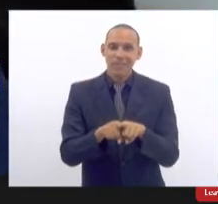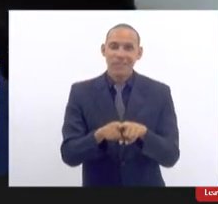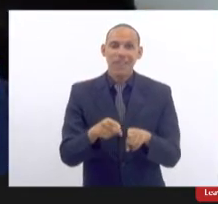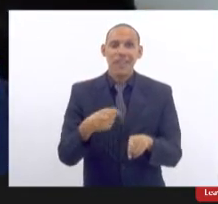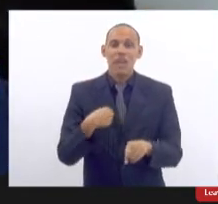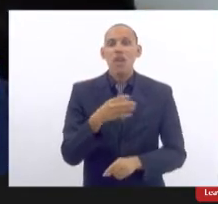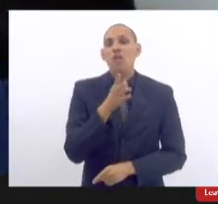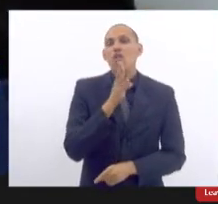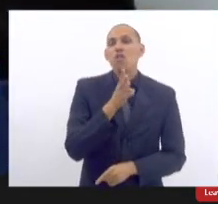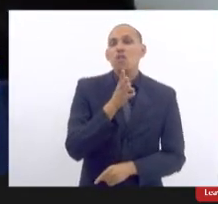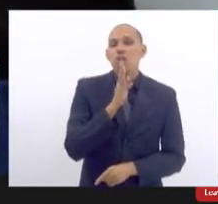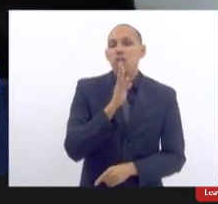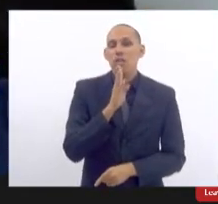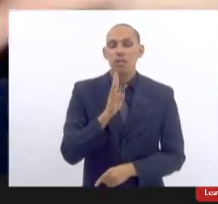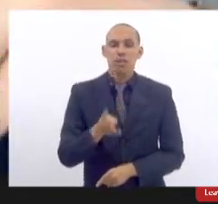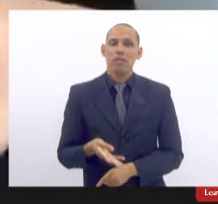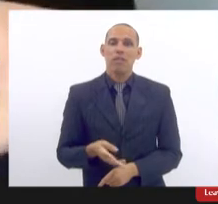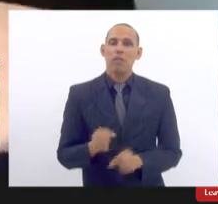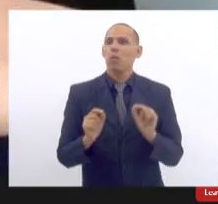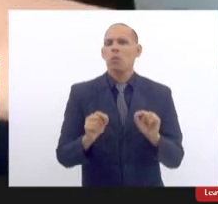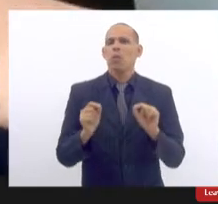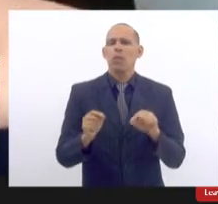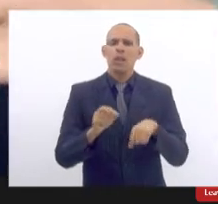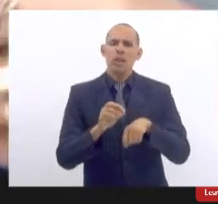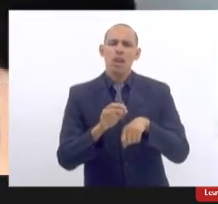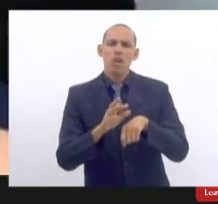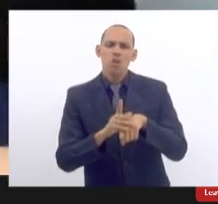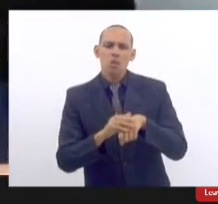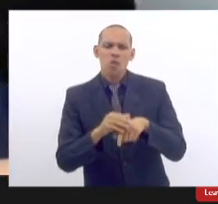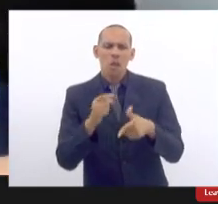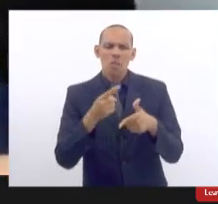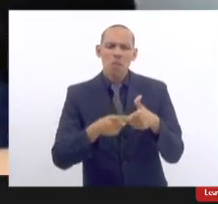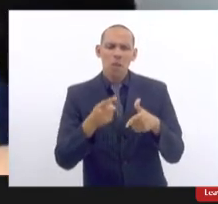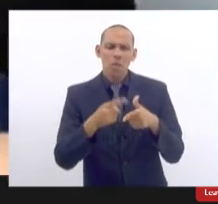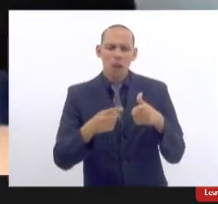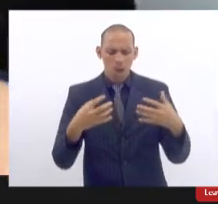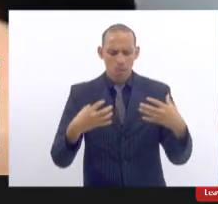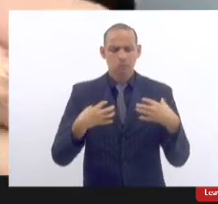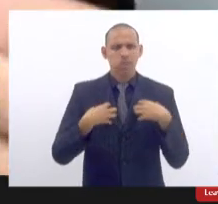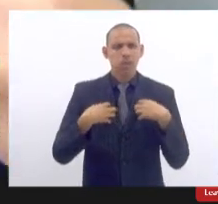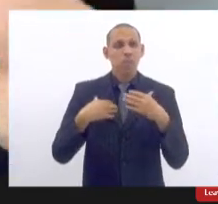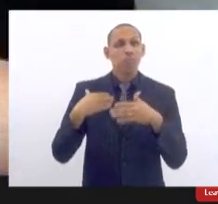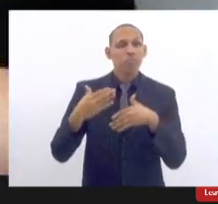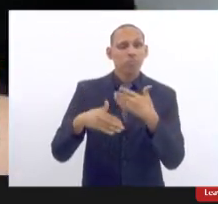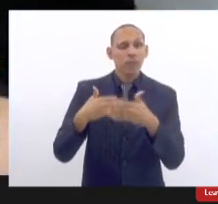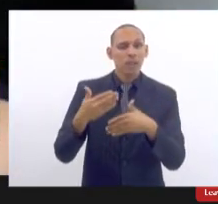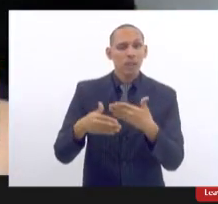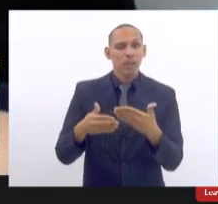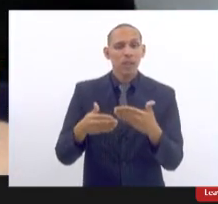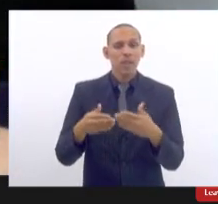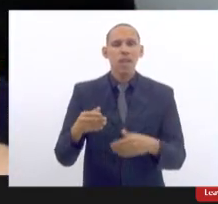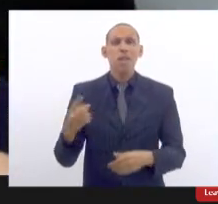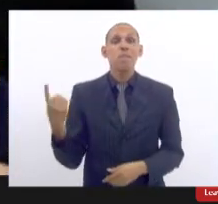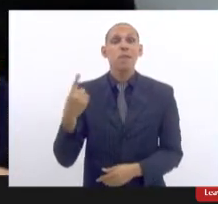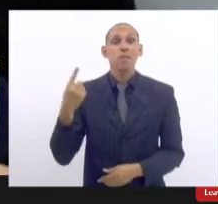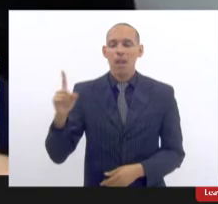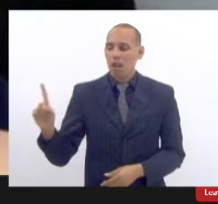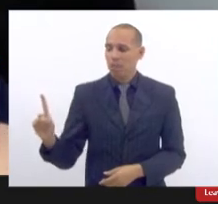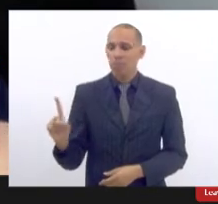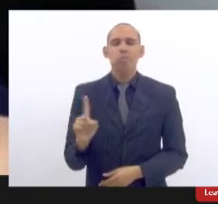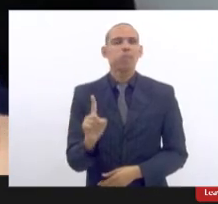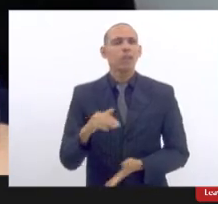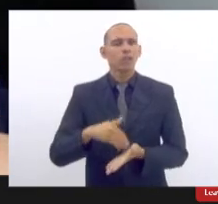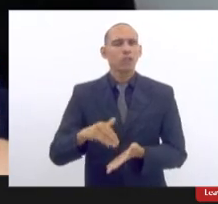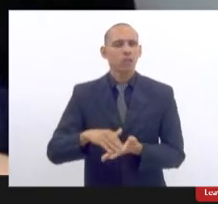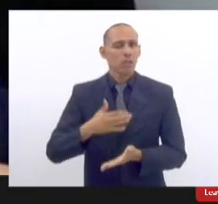conhecimento de complicações com prótese de silicone quando chegou um primeiro caso para mim no meu escritório